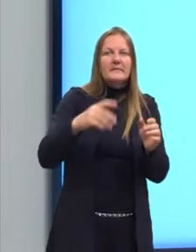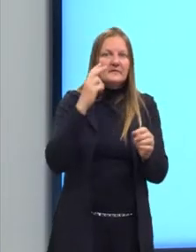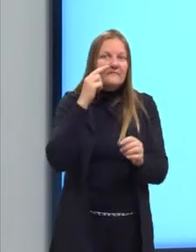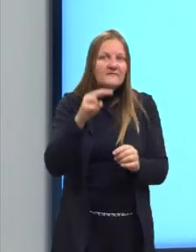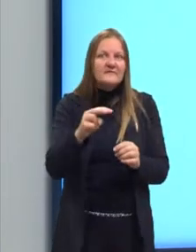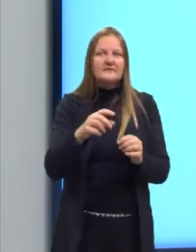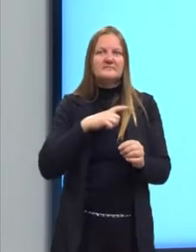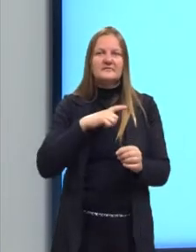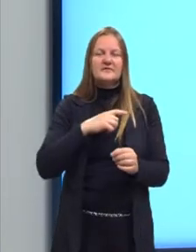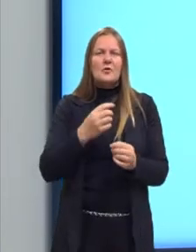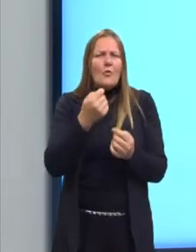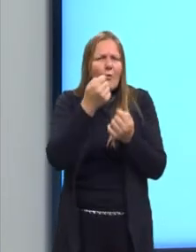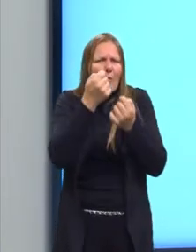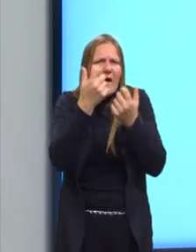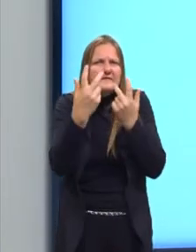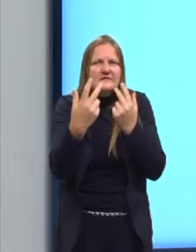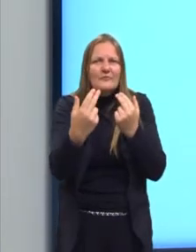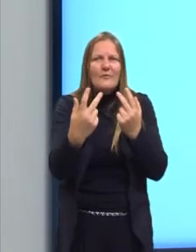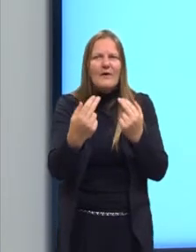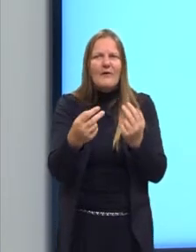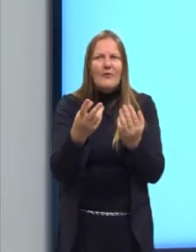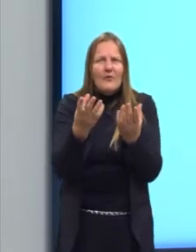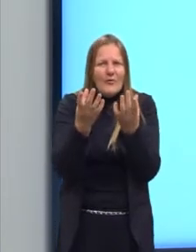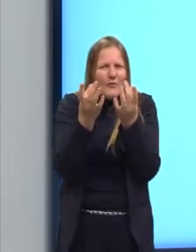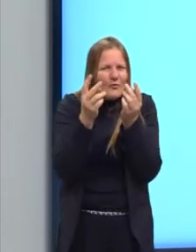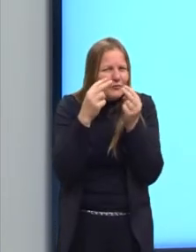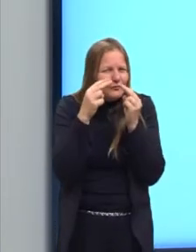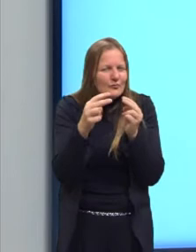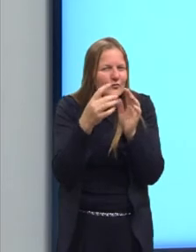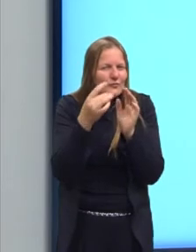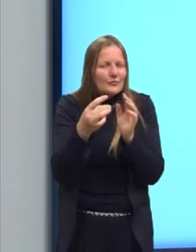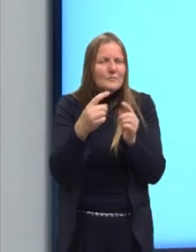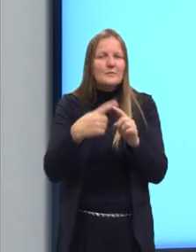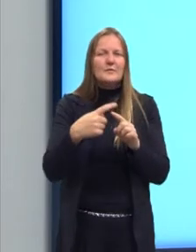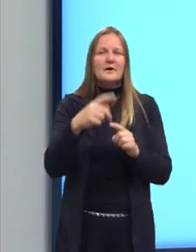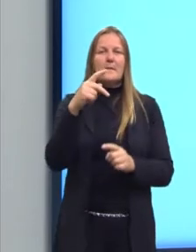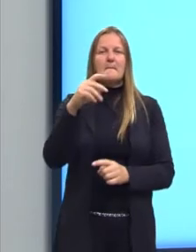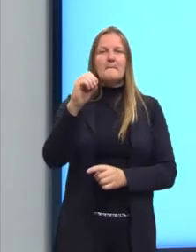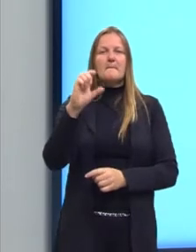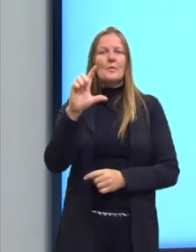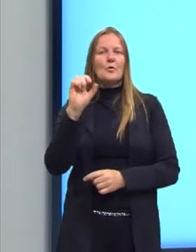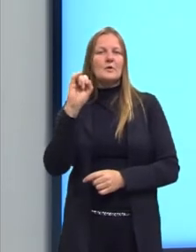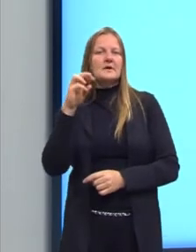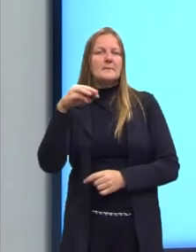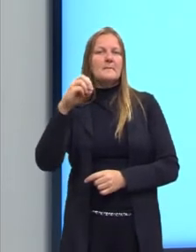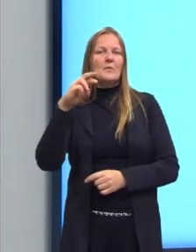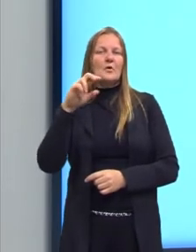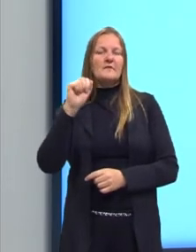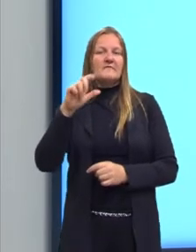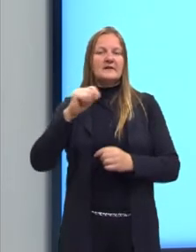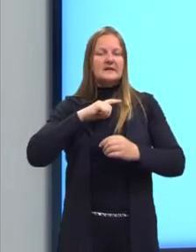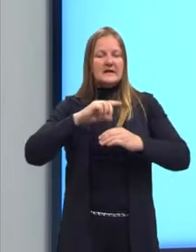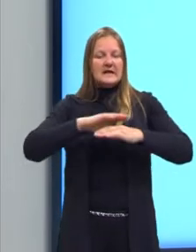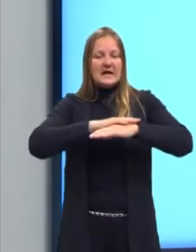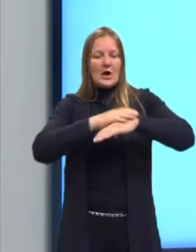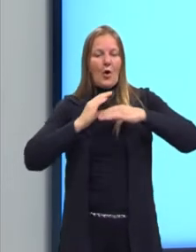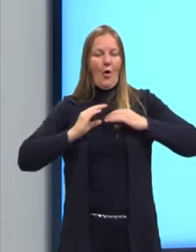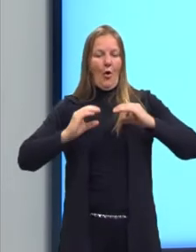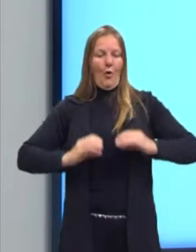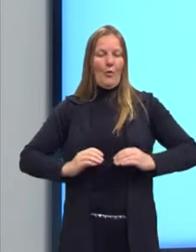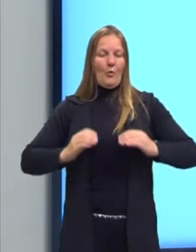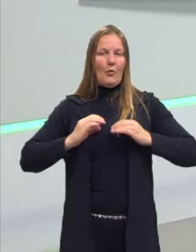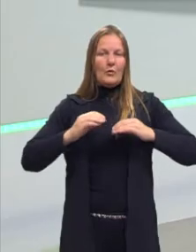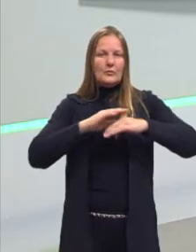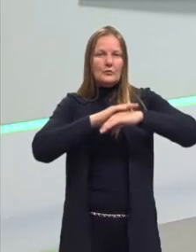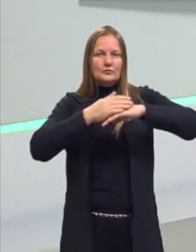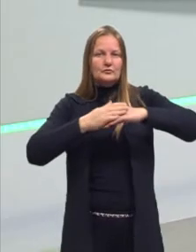semelhantes que tu não consegue muito identificar. E também polimorfa, que eles são, eles têm uma diferenciação corporal.